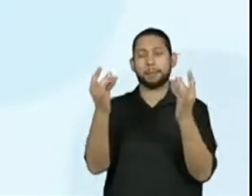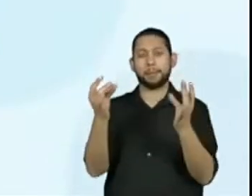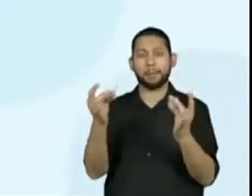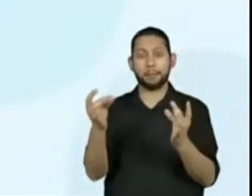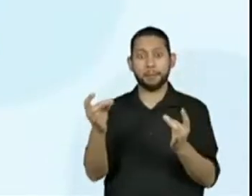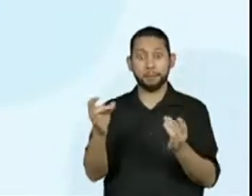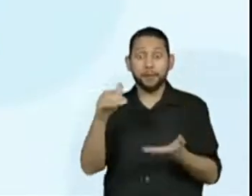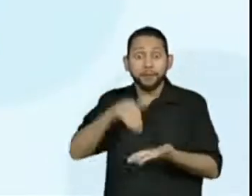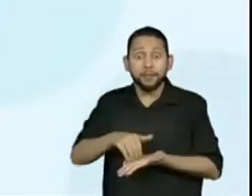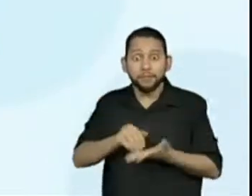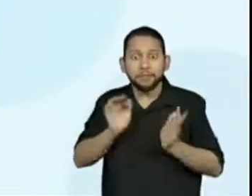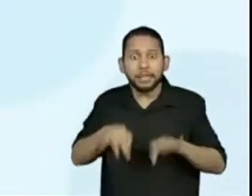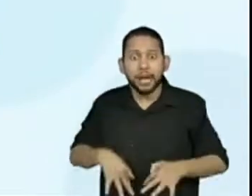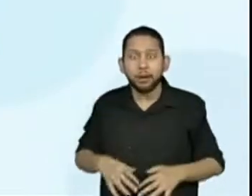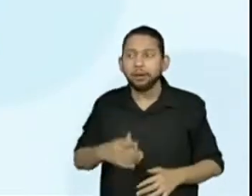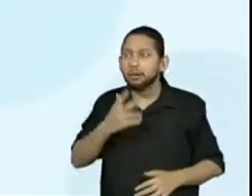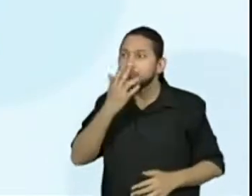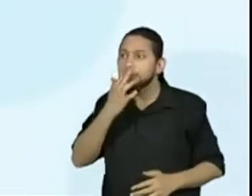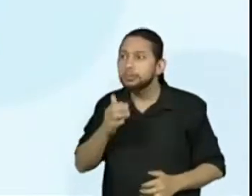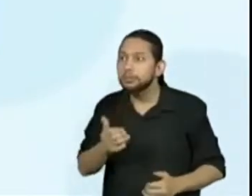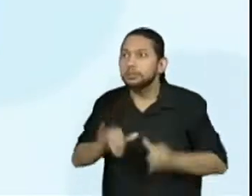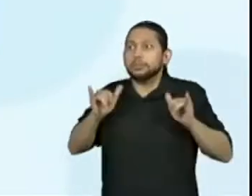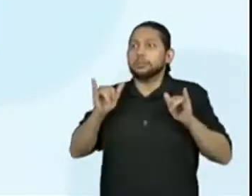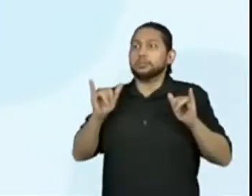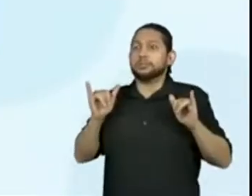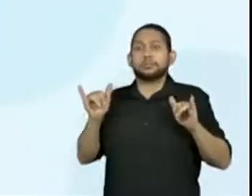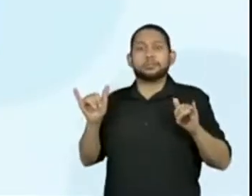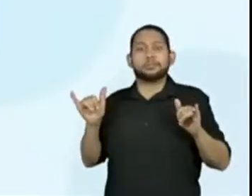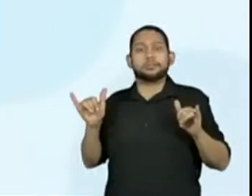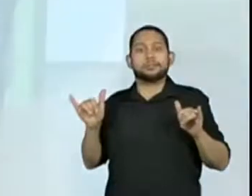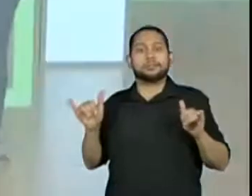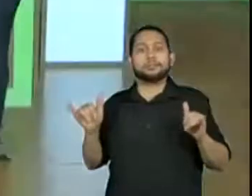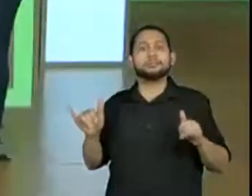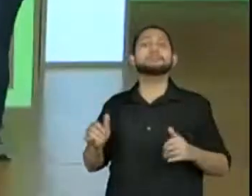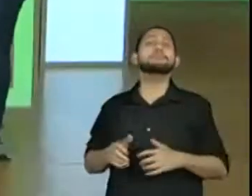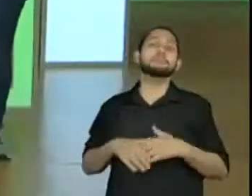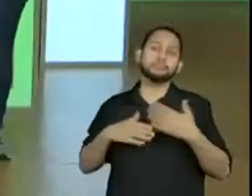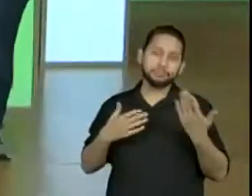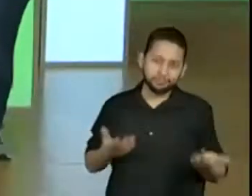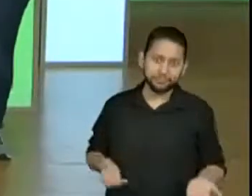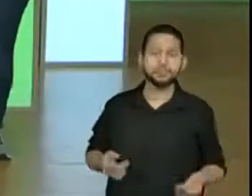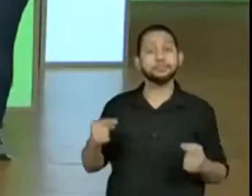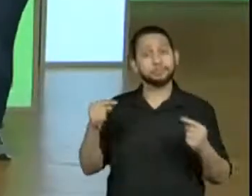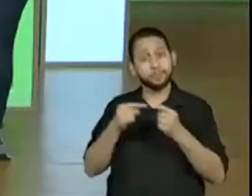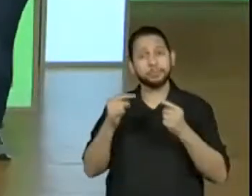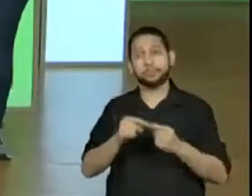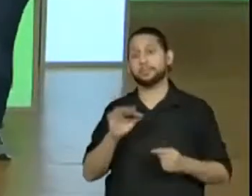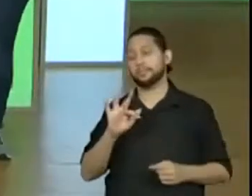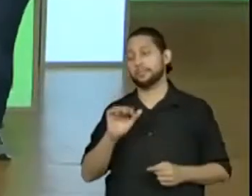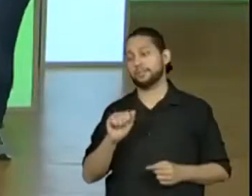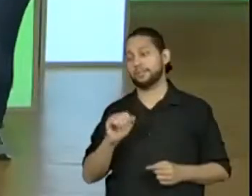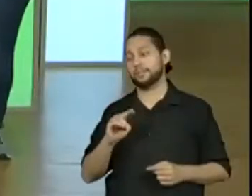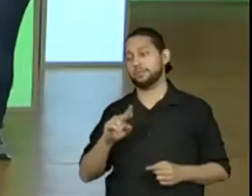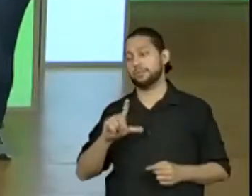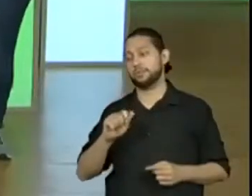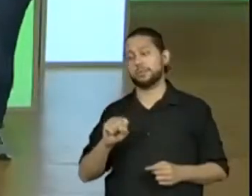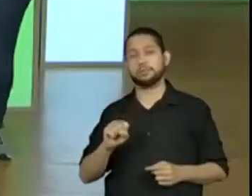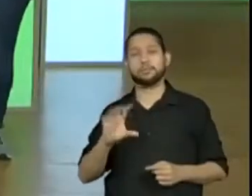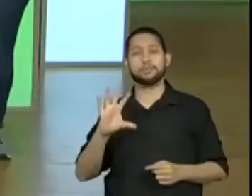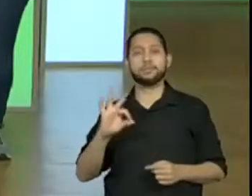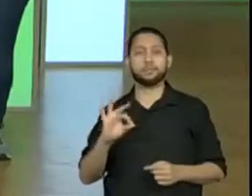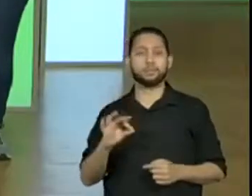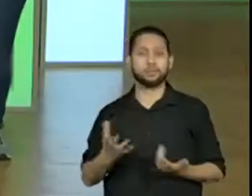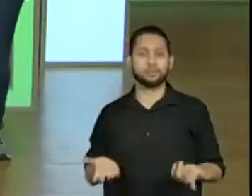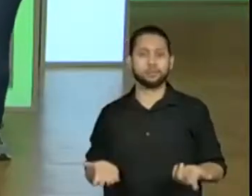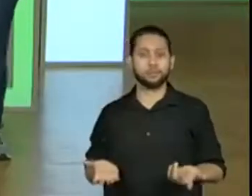impactante. Olha só, é uma característica muito importante e presente nas fábulas, não é, professora? É verdade. Então,